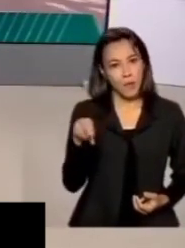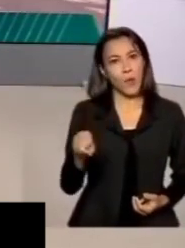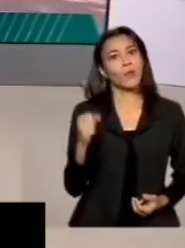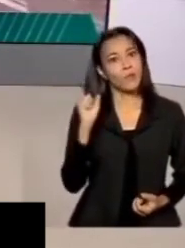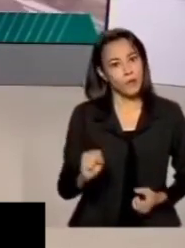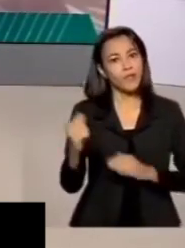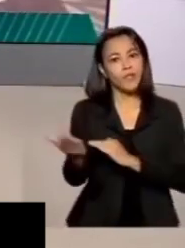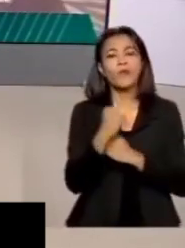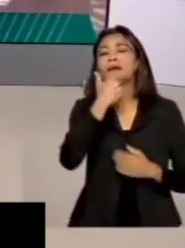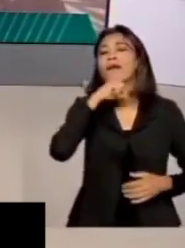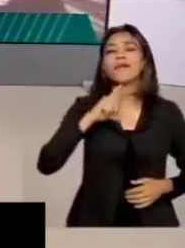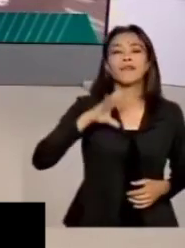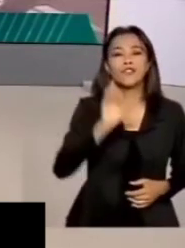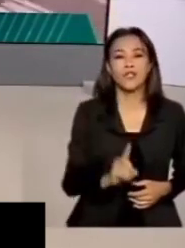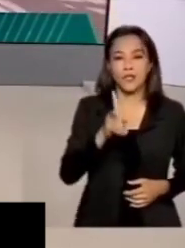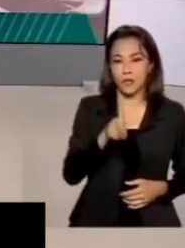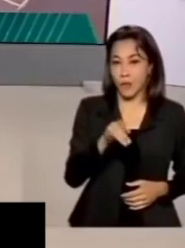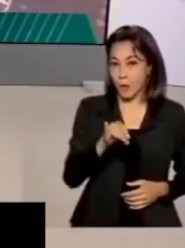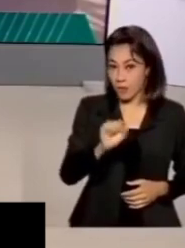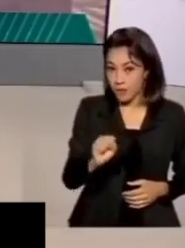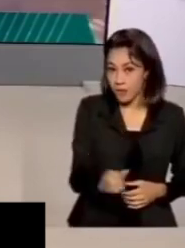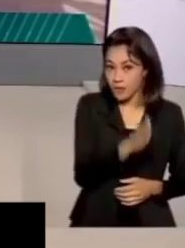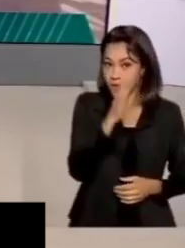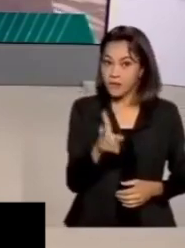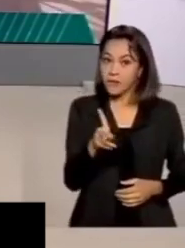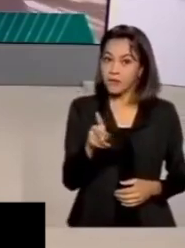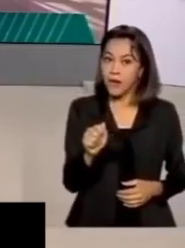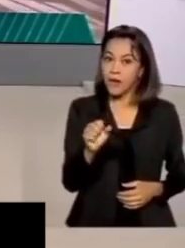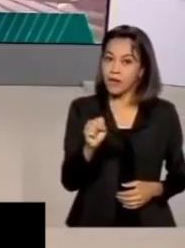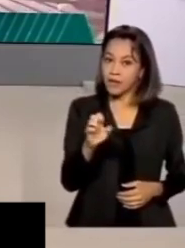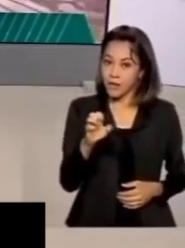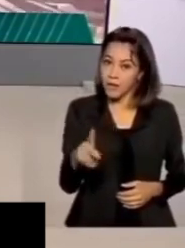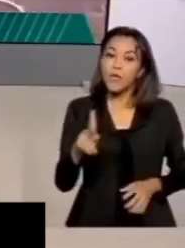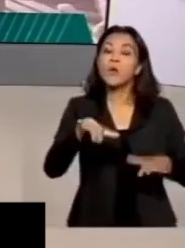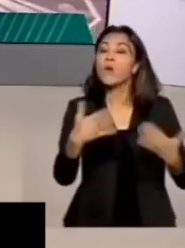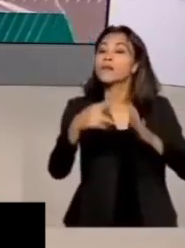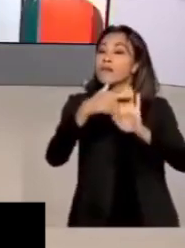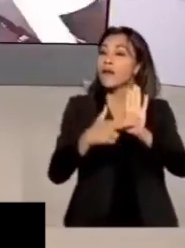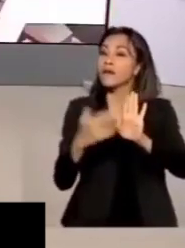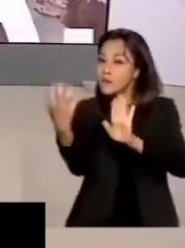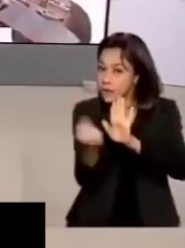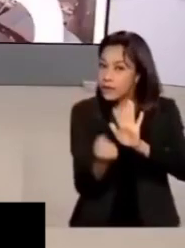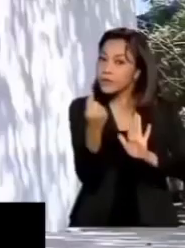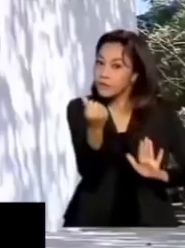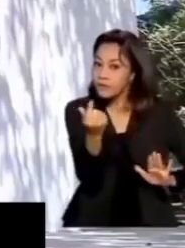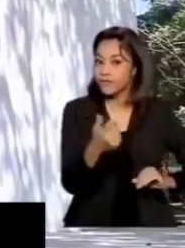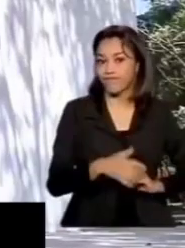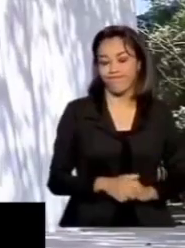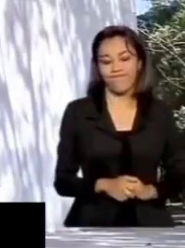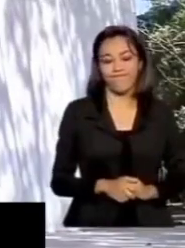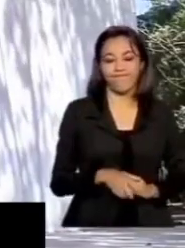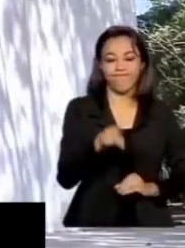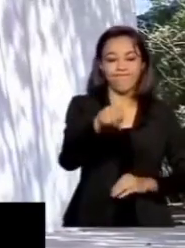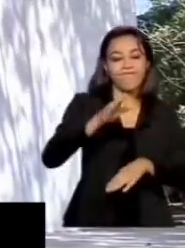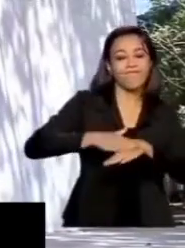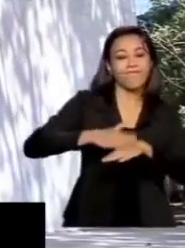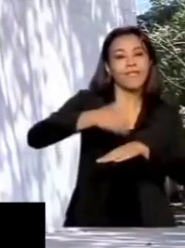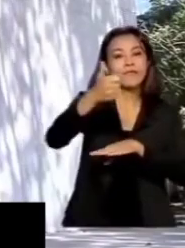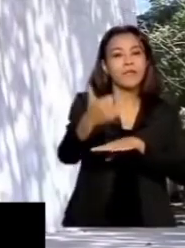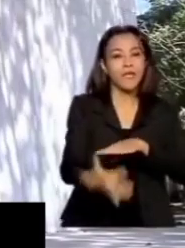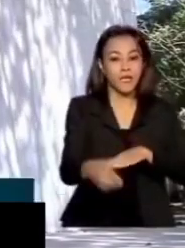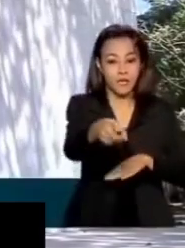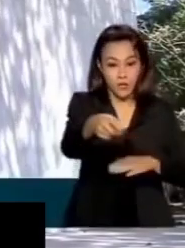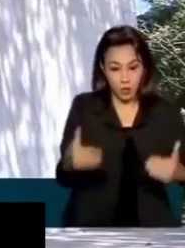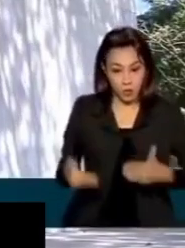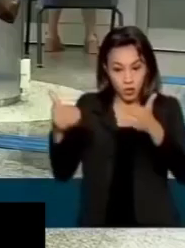quem tem direito ao PIS-PASEP e quais são as condições que o trabalhador tem de cumprir para sacar. Segundo nota publicada pelo